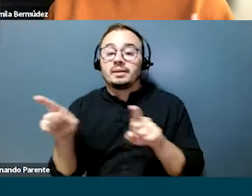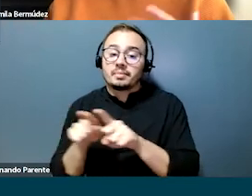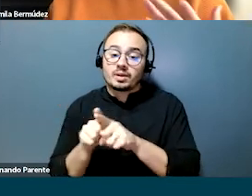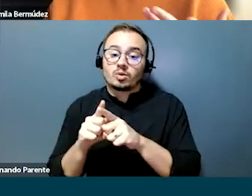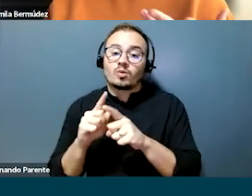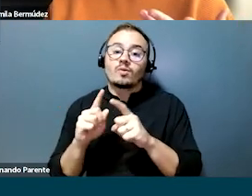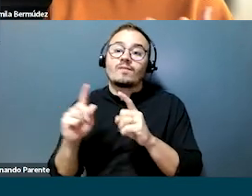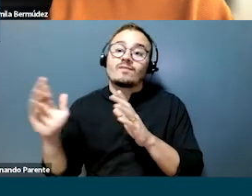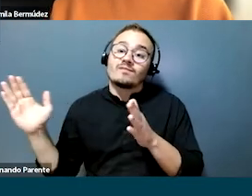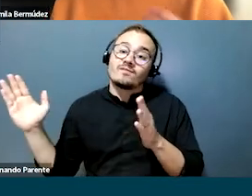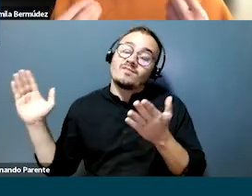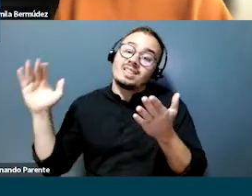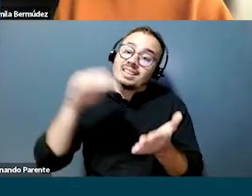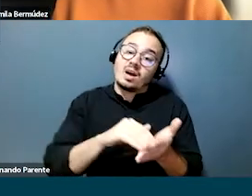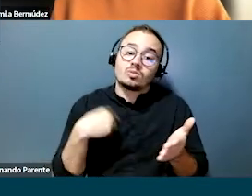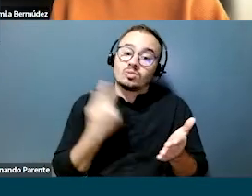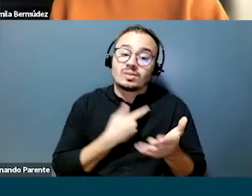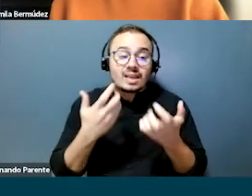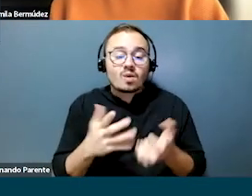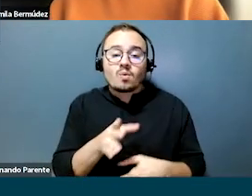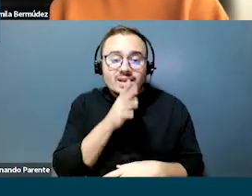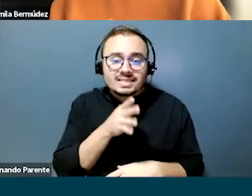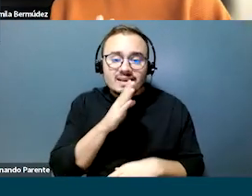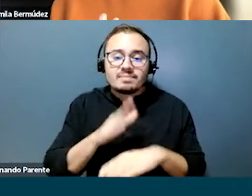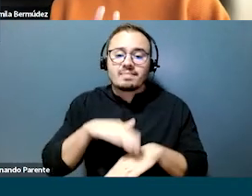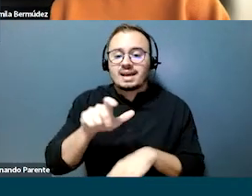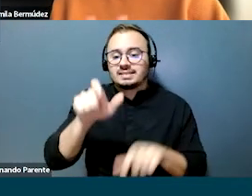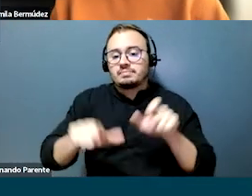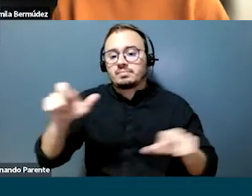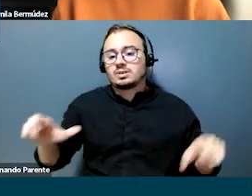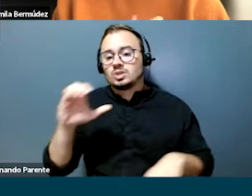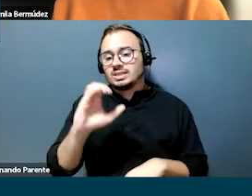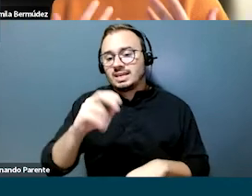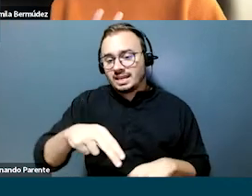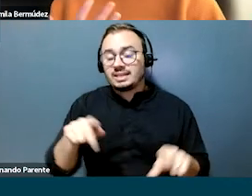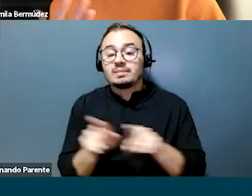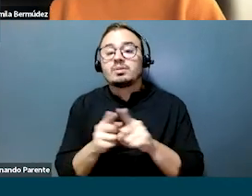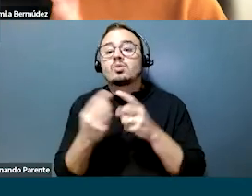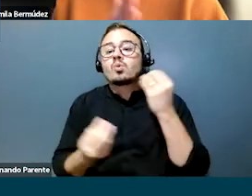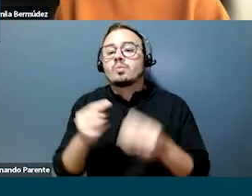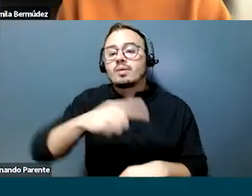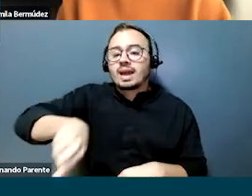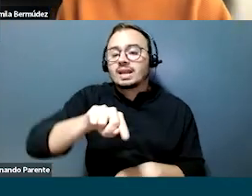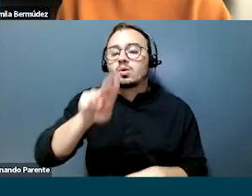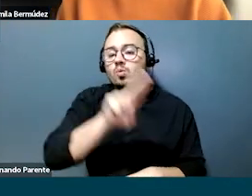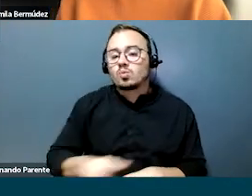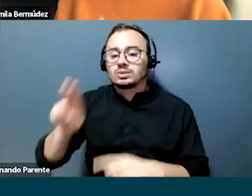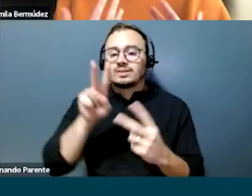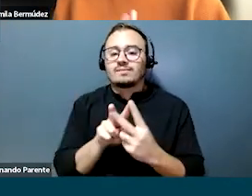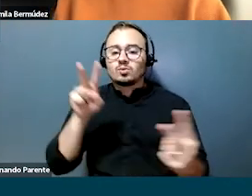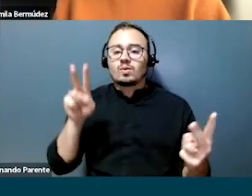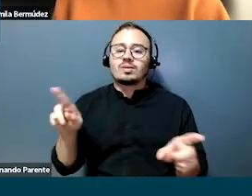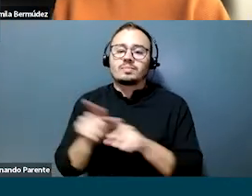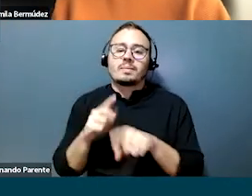ao final, o que a gente está querendo é conhecer as nossas consultoras, e como que a sua venda é intermediada pelo uso de ferramentas digitais